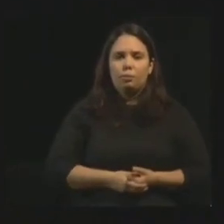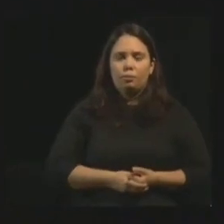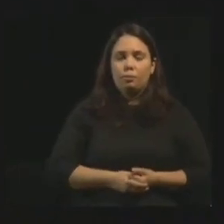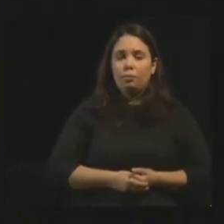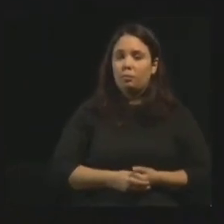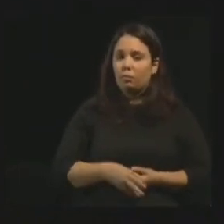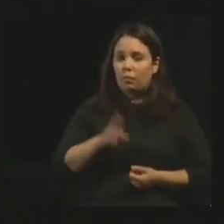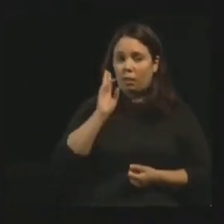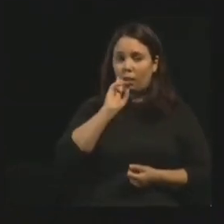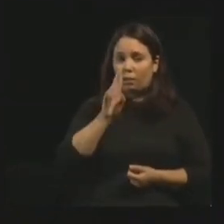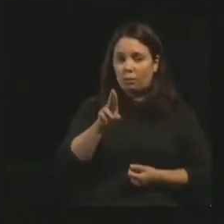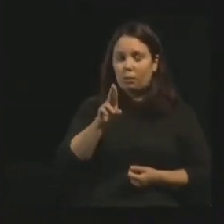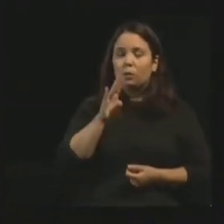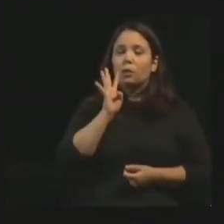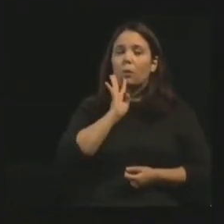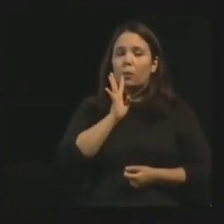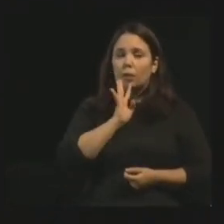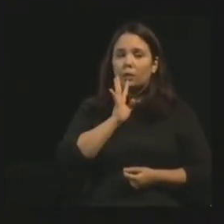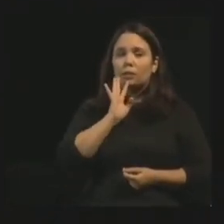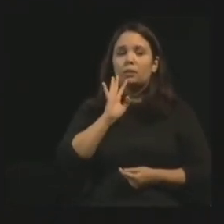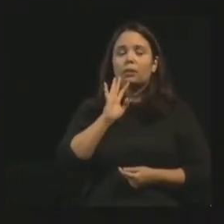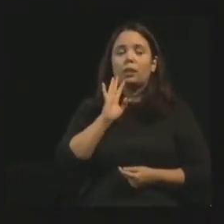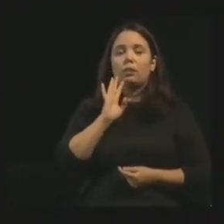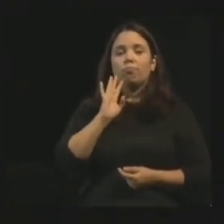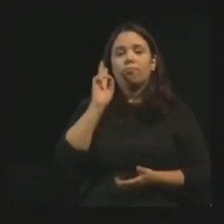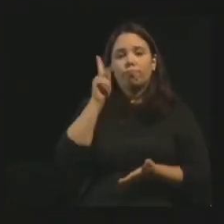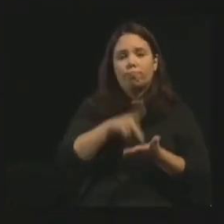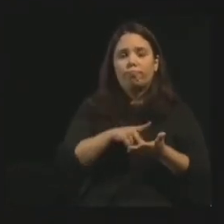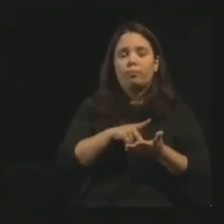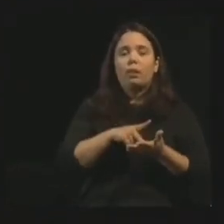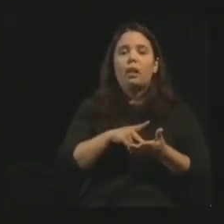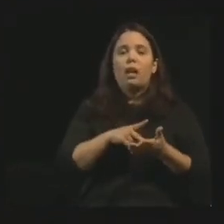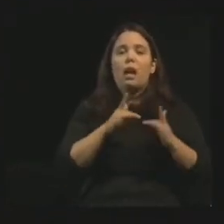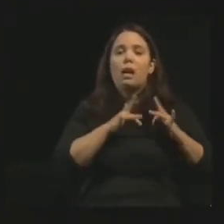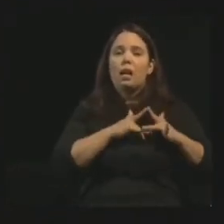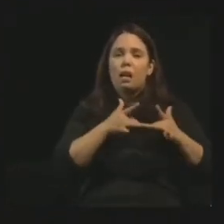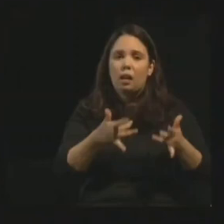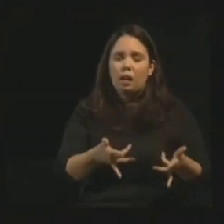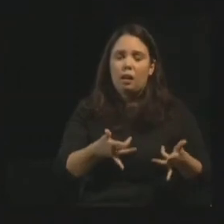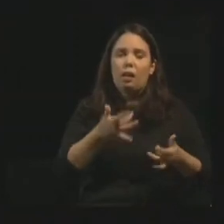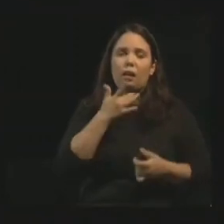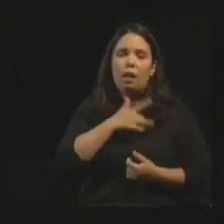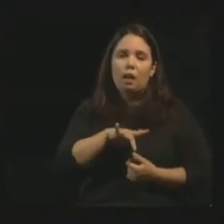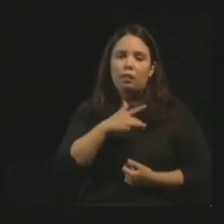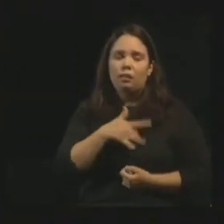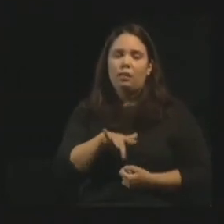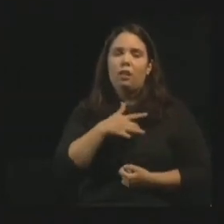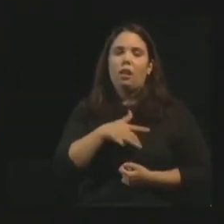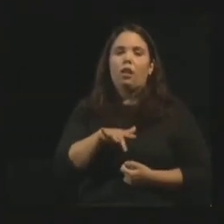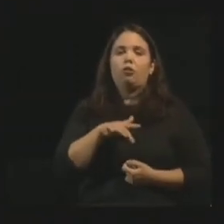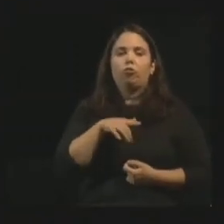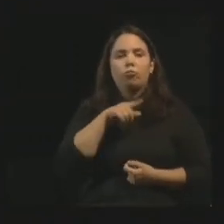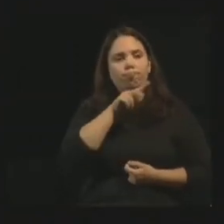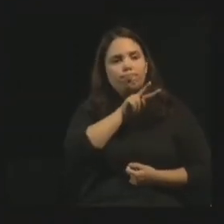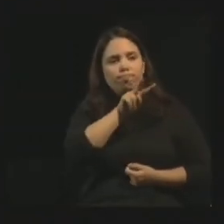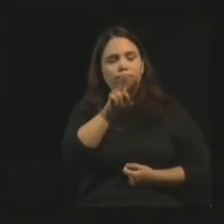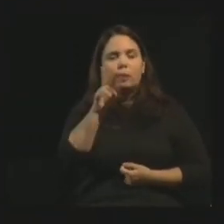Resposta, reconhecê-los eis pelos princípios da verdadeira caridade que eles ensinarão e praticarão.